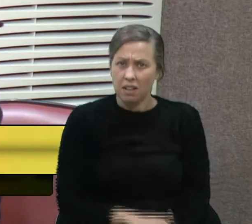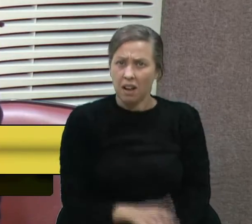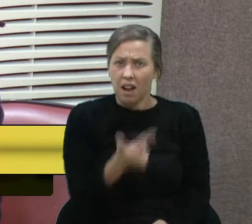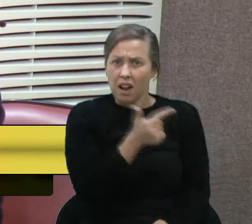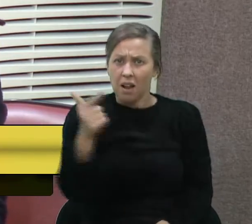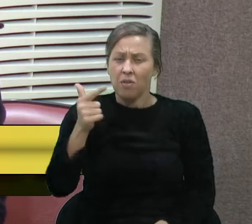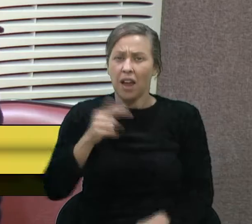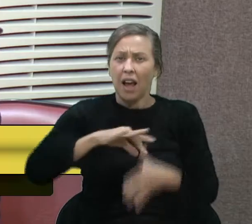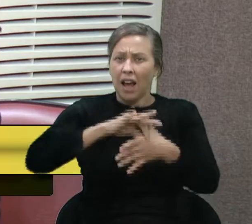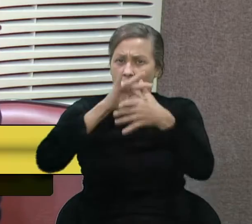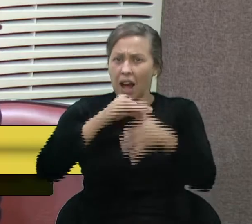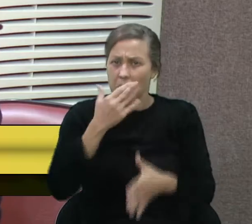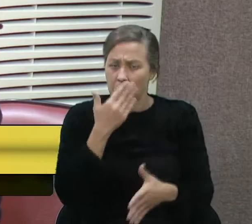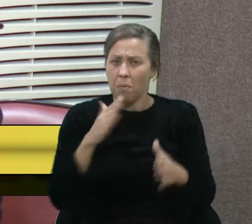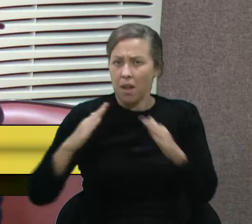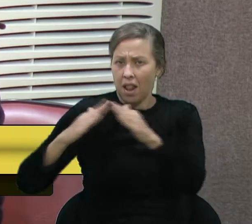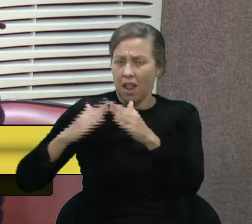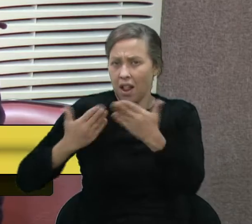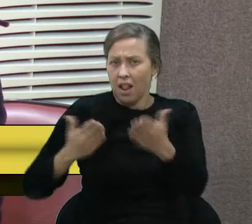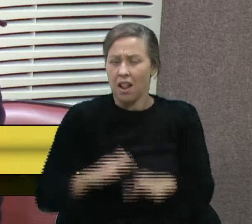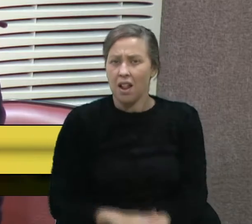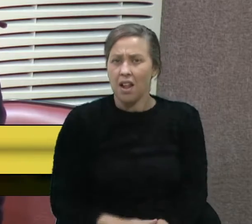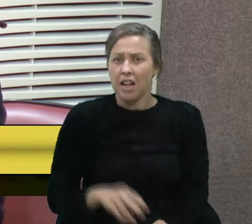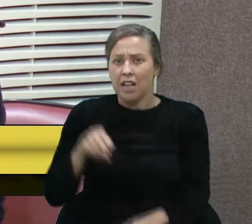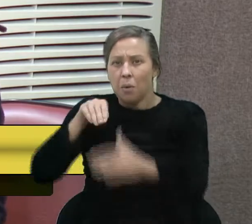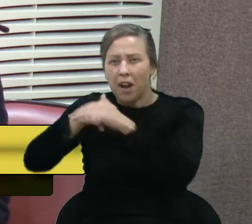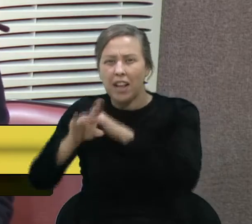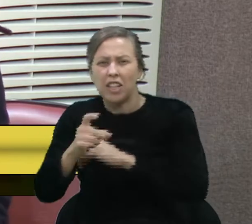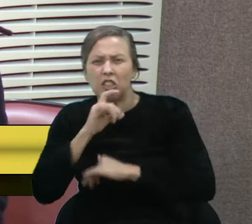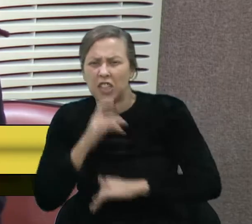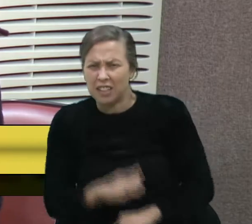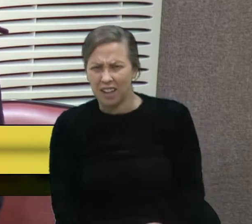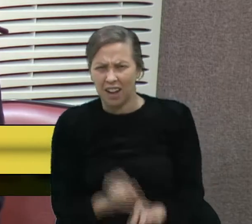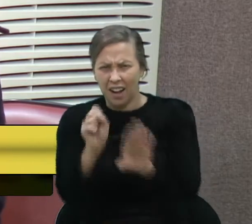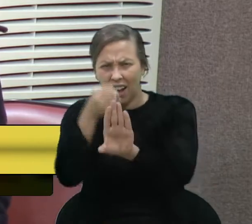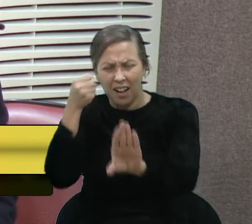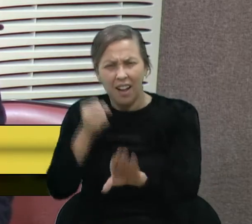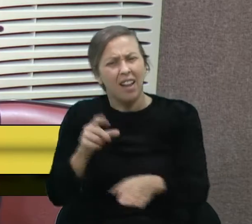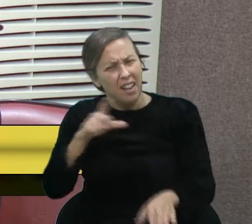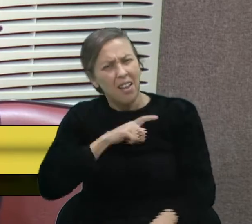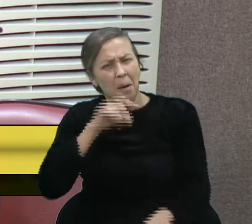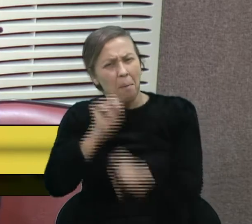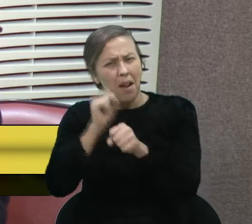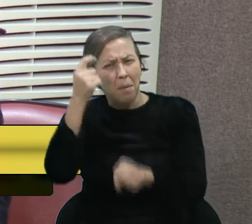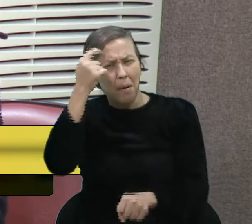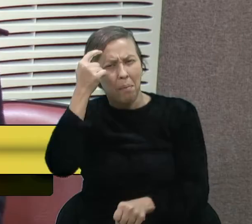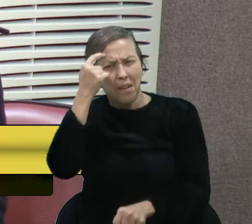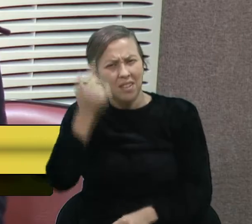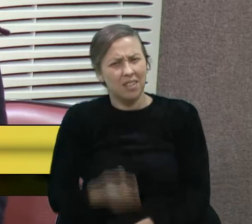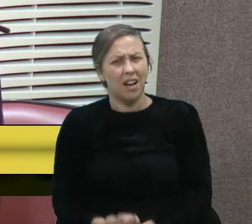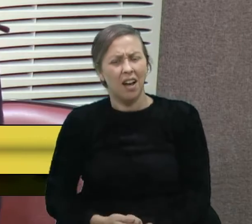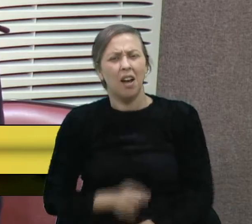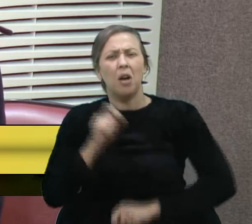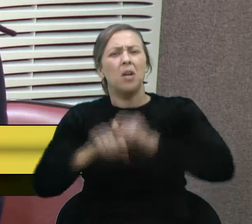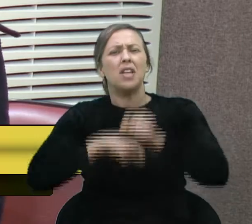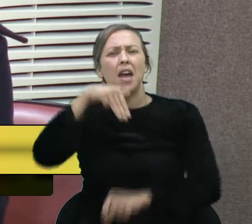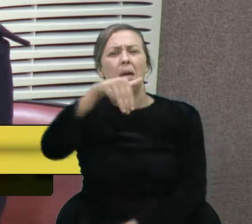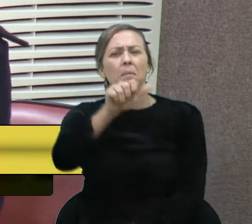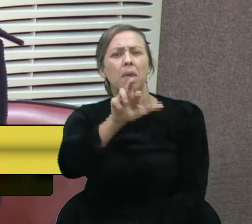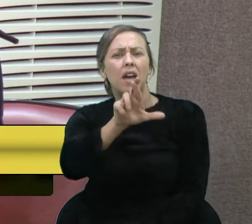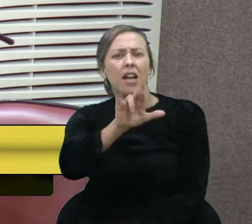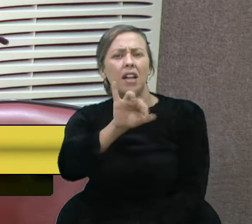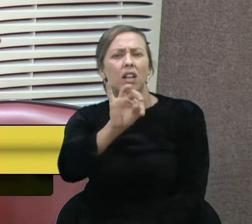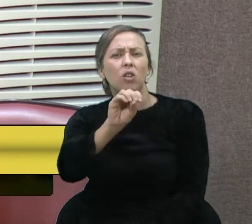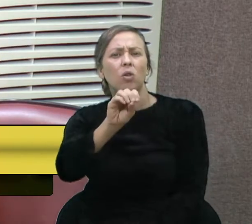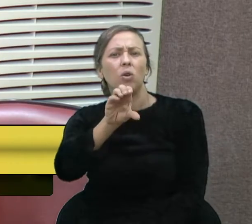tem carne para pôr no freezer. Então, gente tem que também parar para pensar em que meritocracia nós estamos